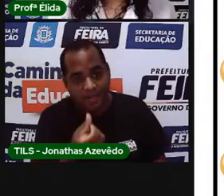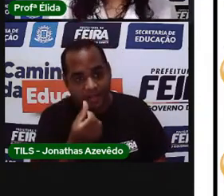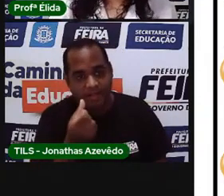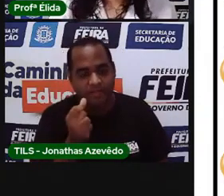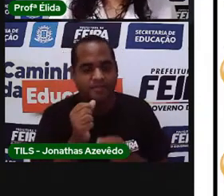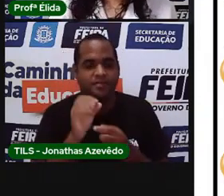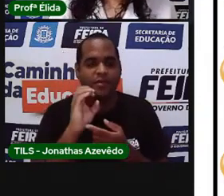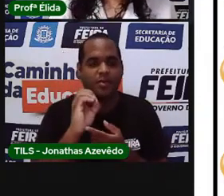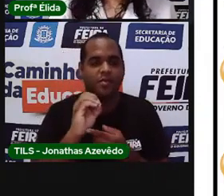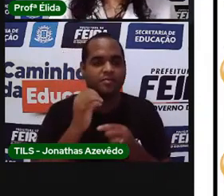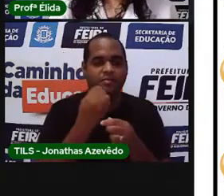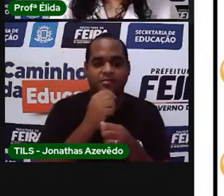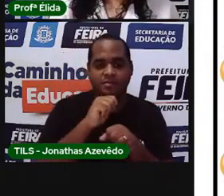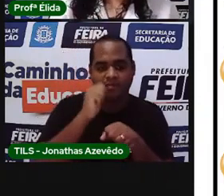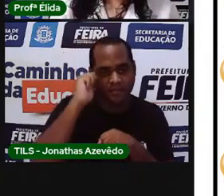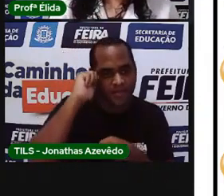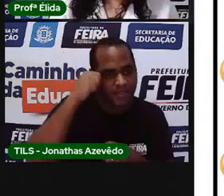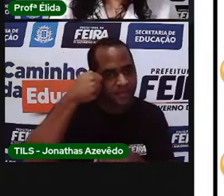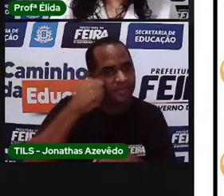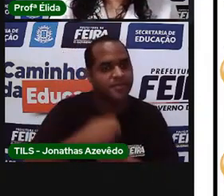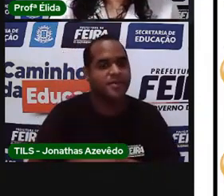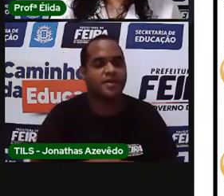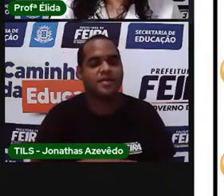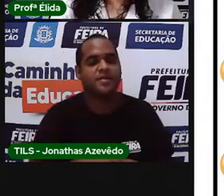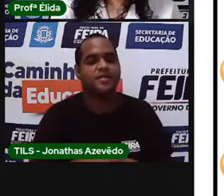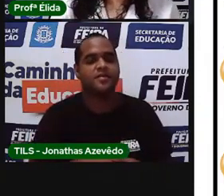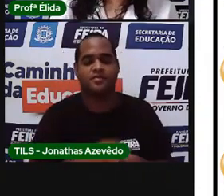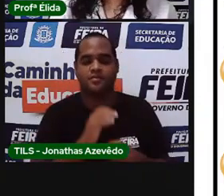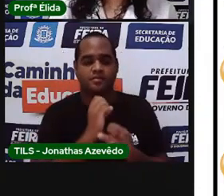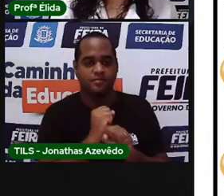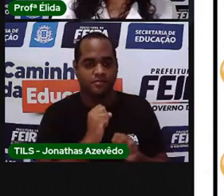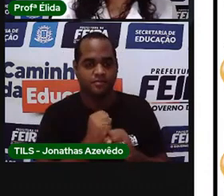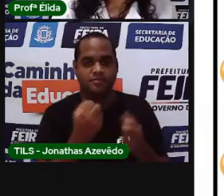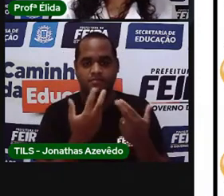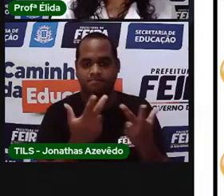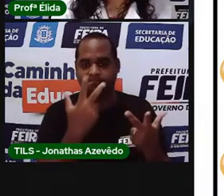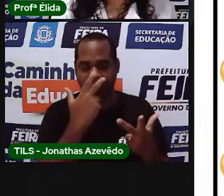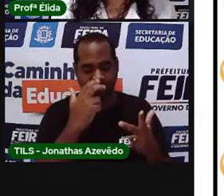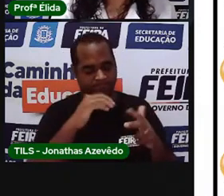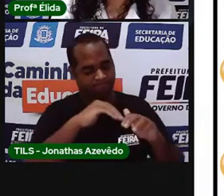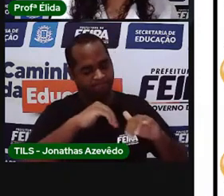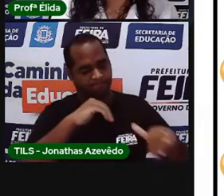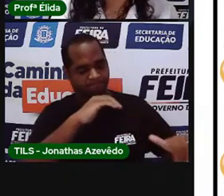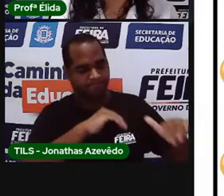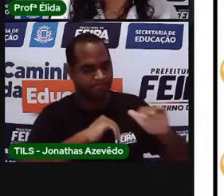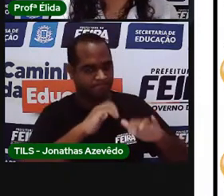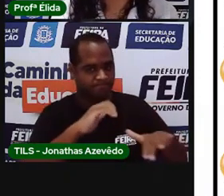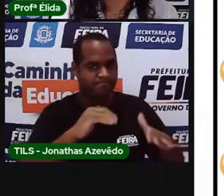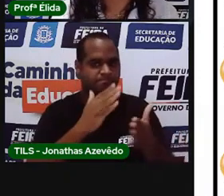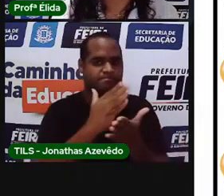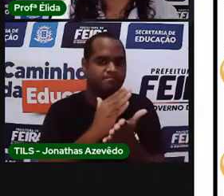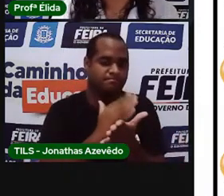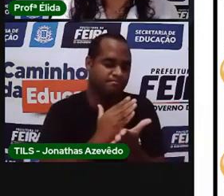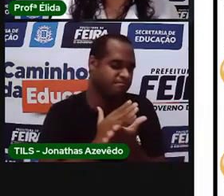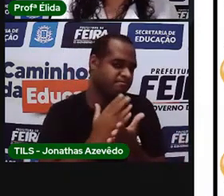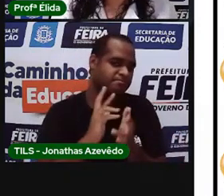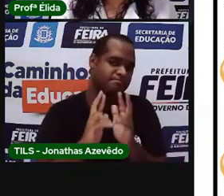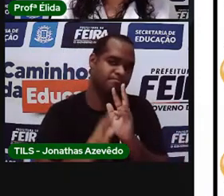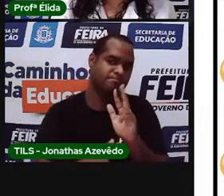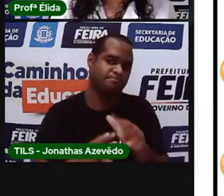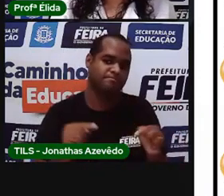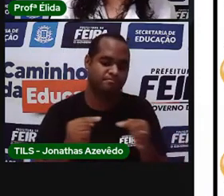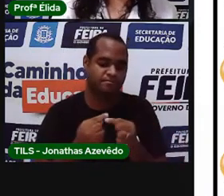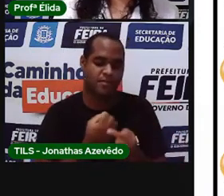O número cardinal nos permite separar essas quantidades na medida